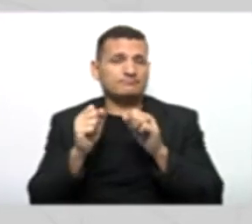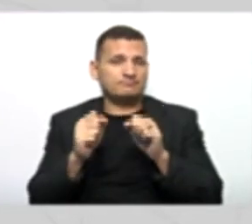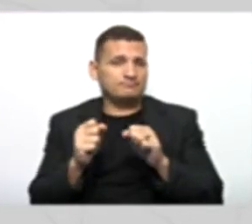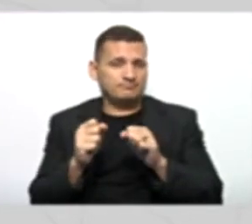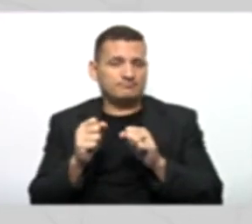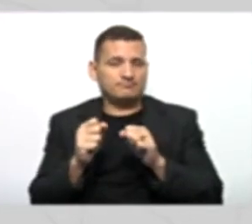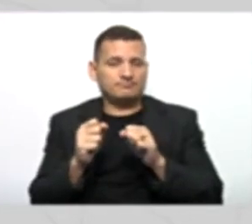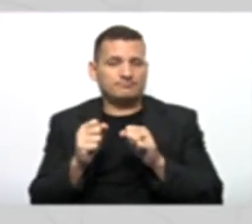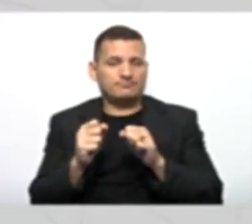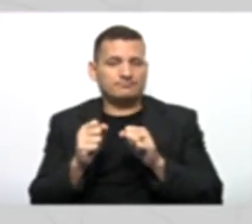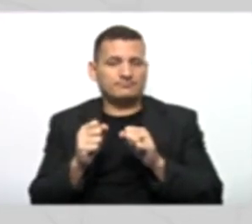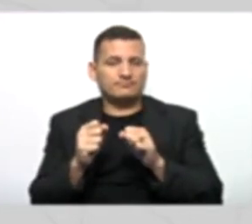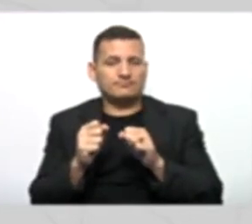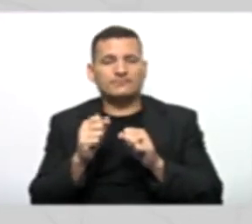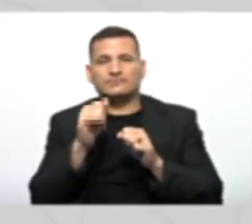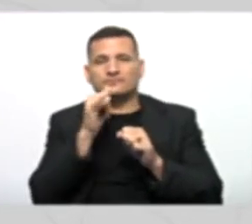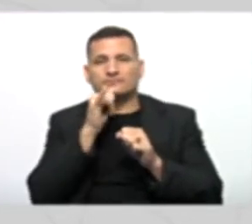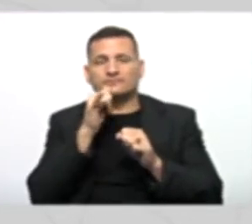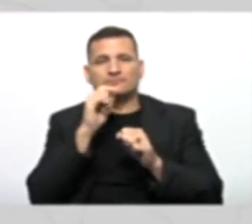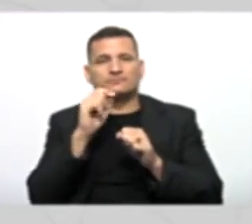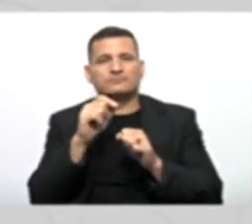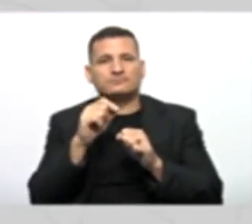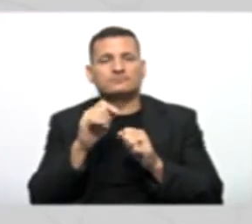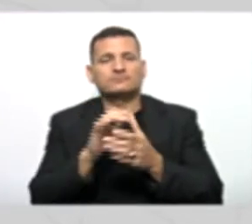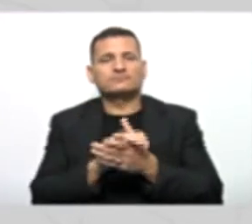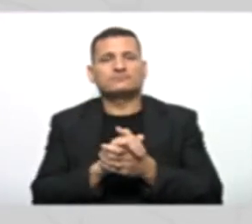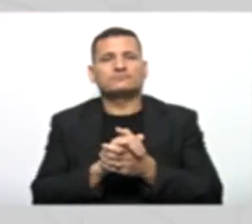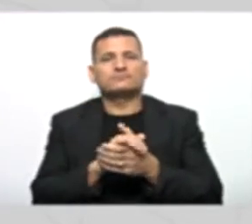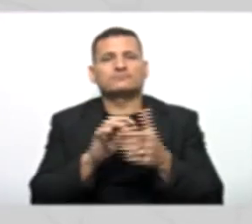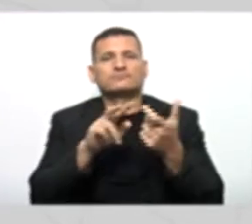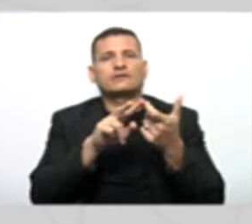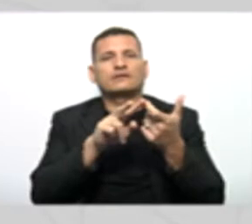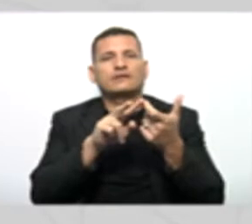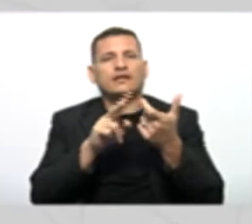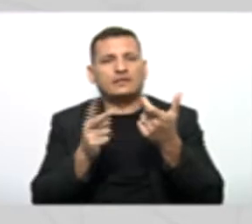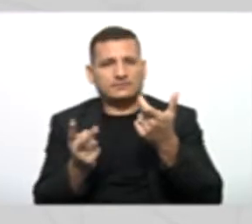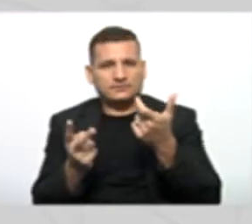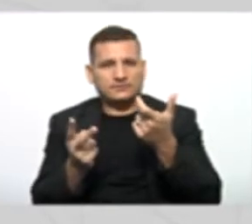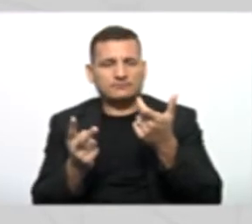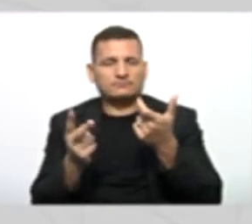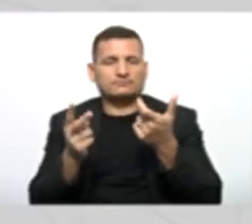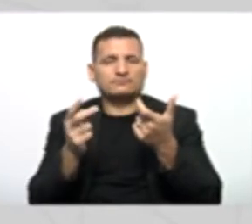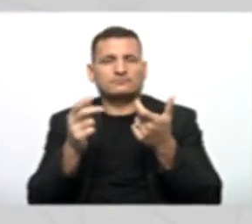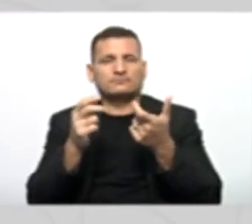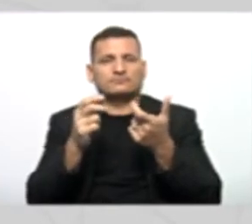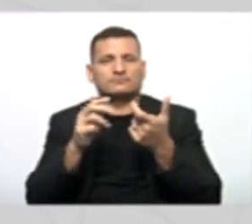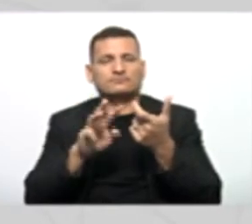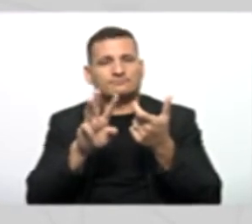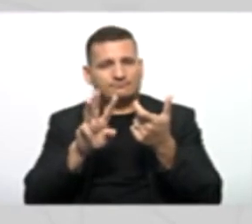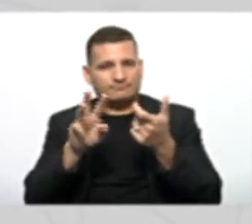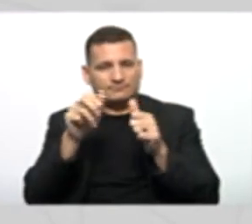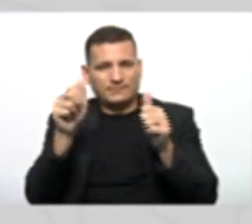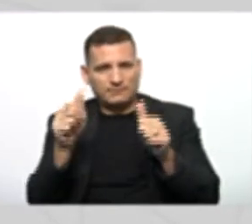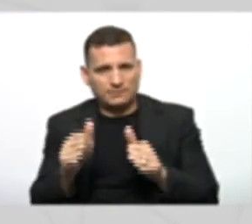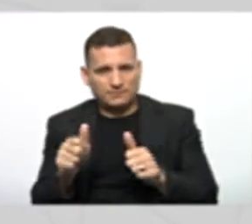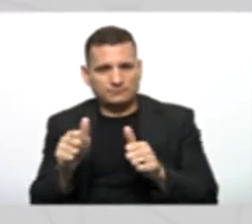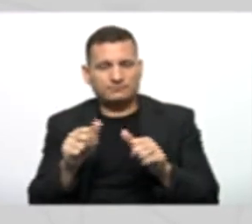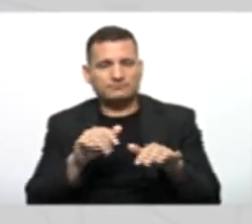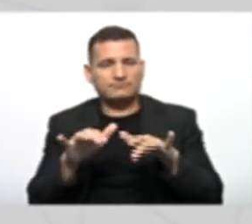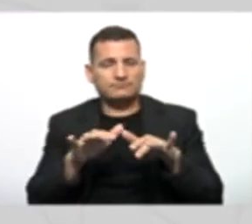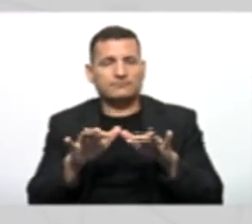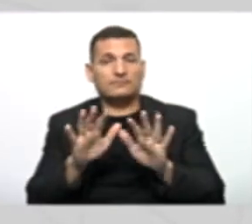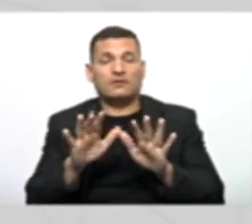exemplificada como uma forma de herança de templates na programação. Mas aqui, na